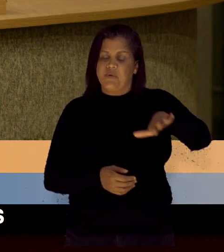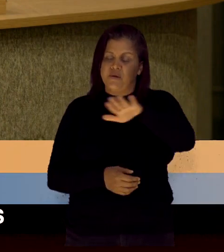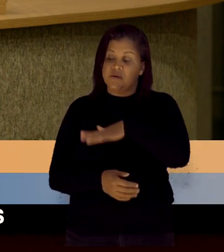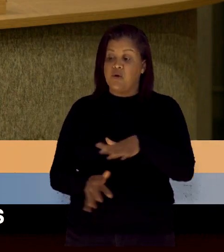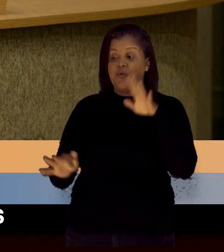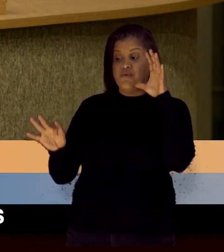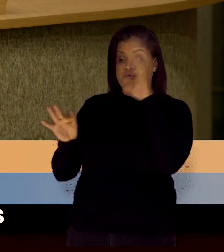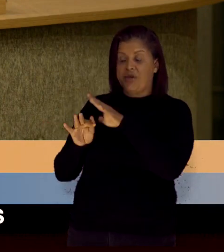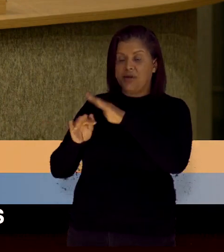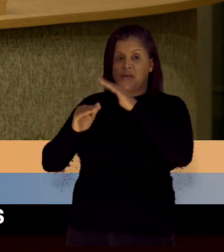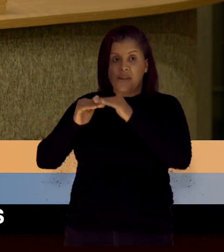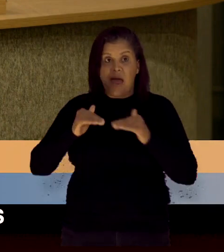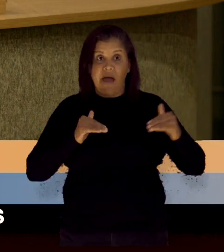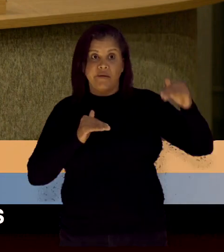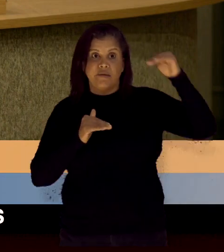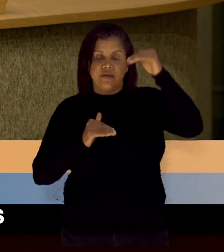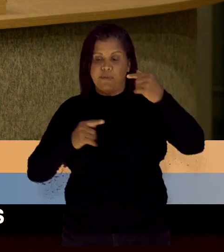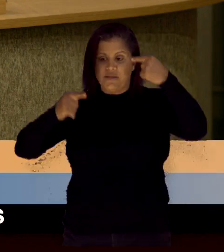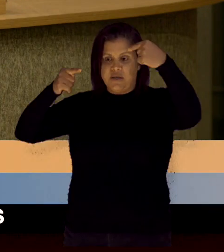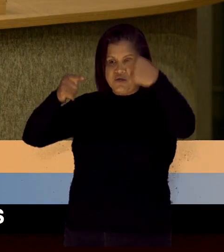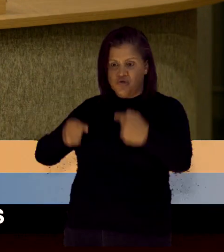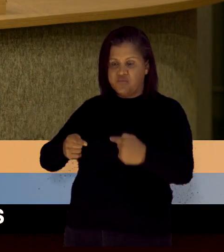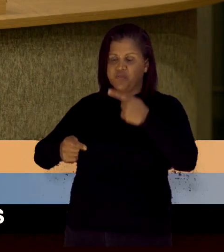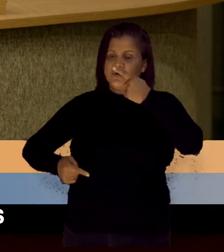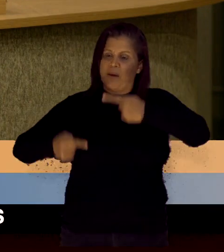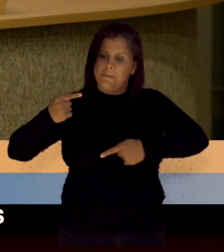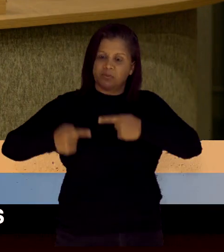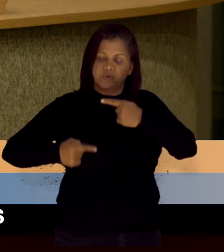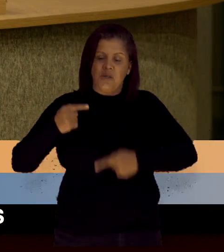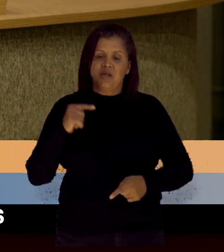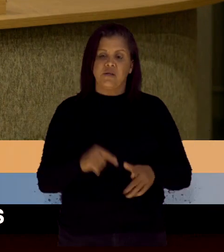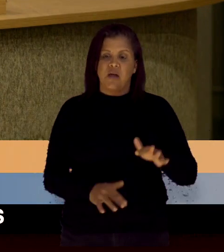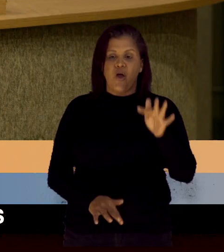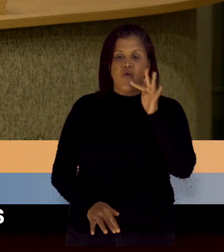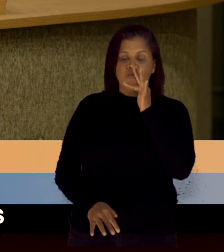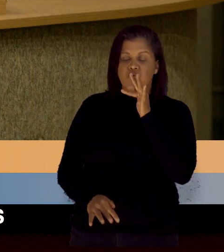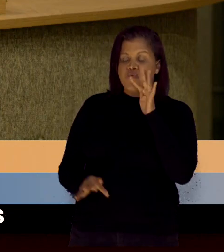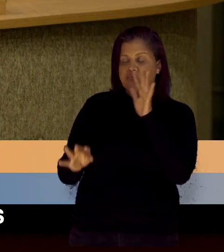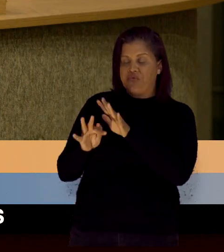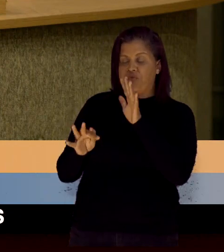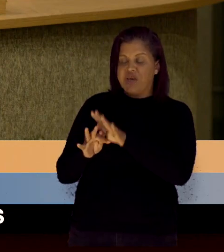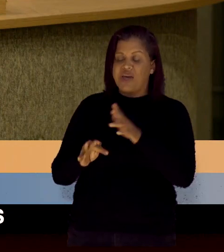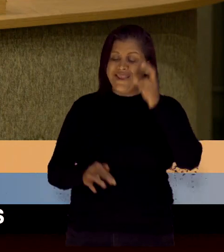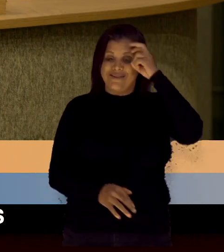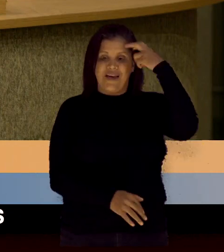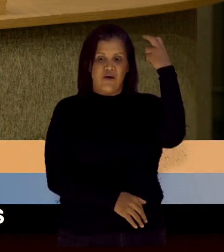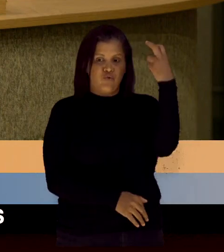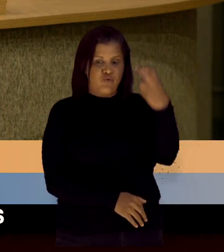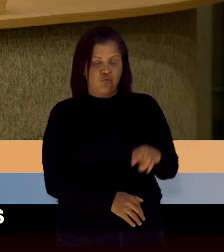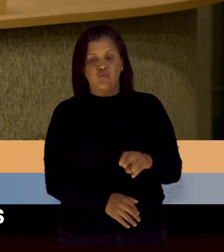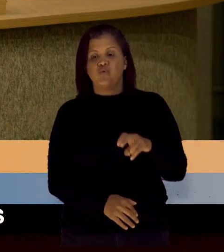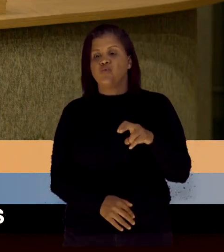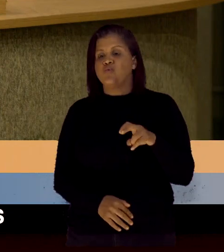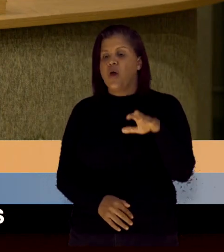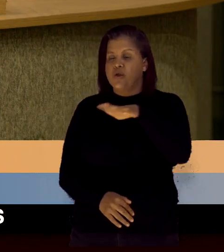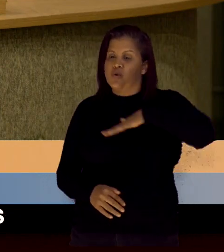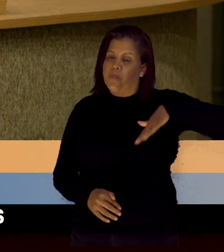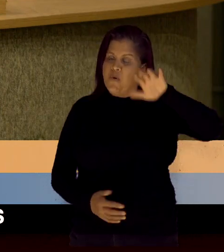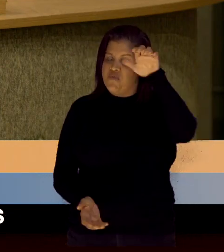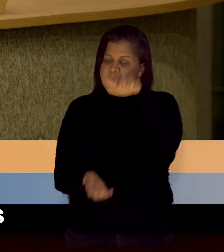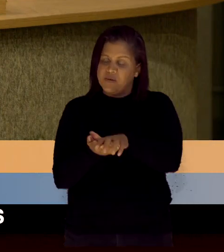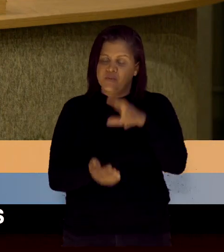está acima dessas disputas políticas. O FIG é da cultura do povo pernambucano, é da cultura